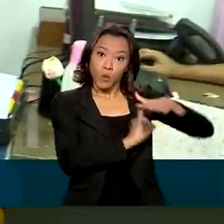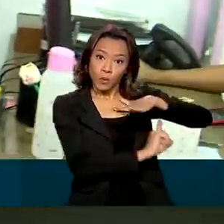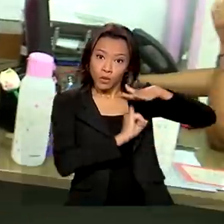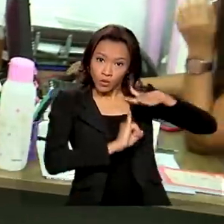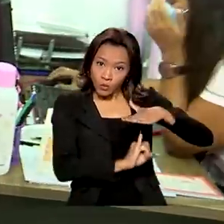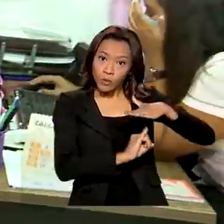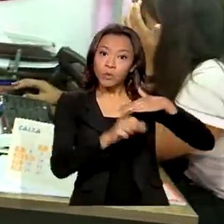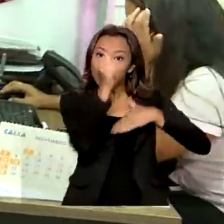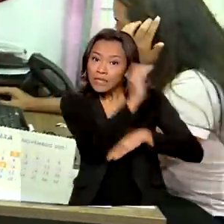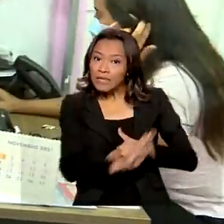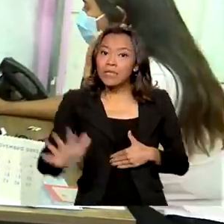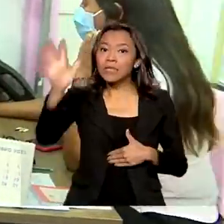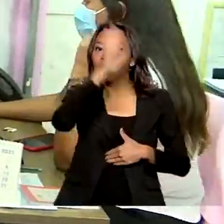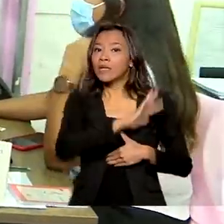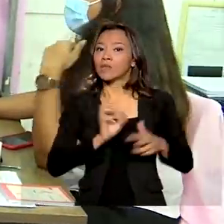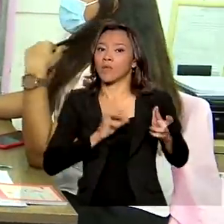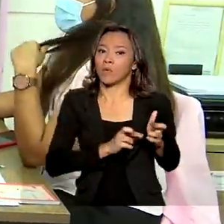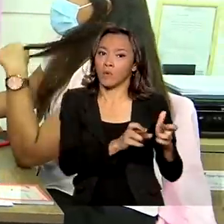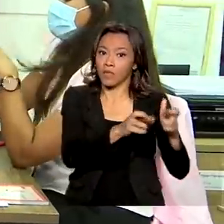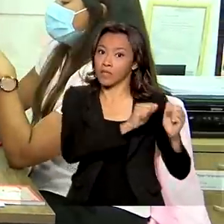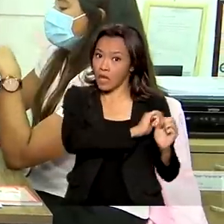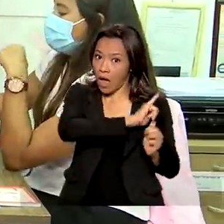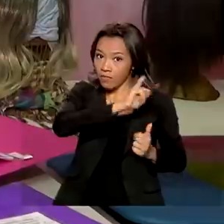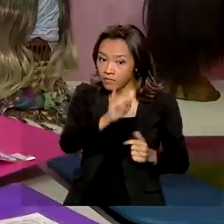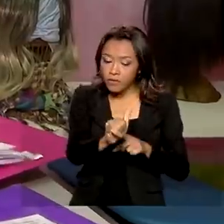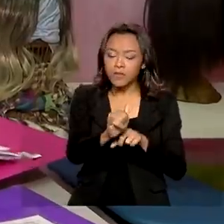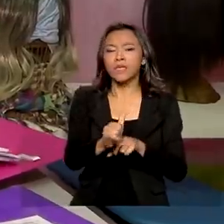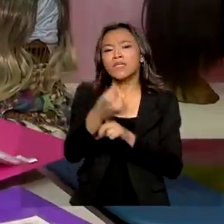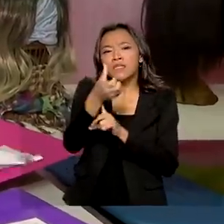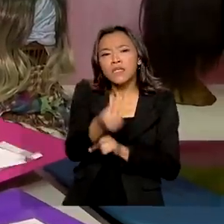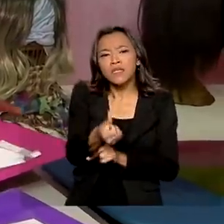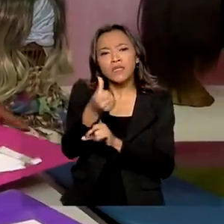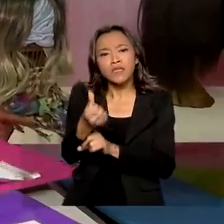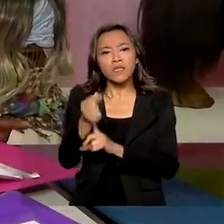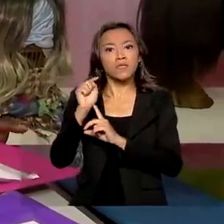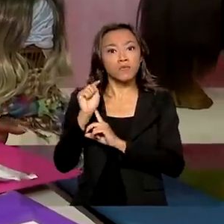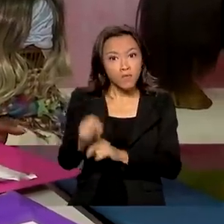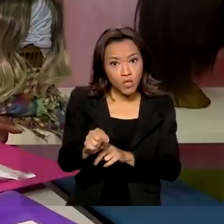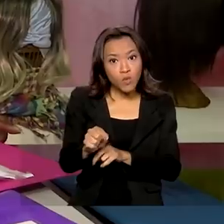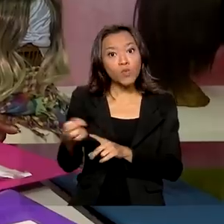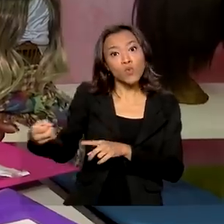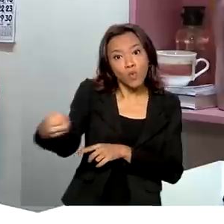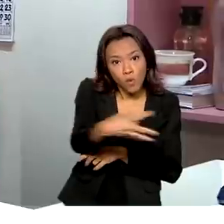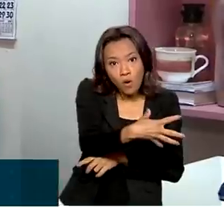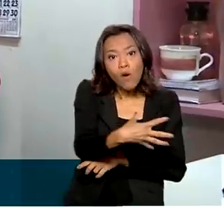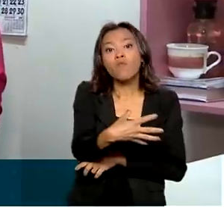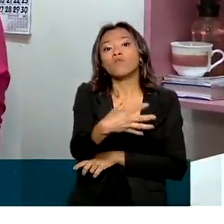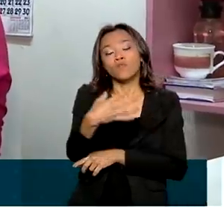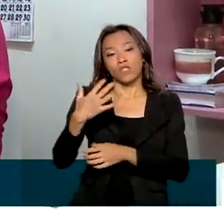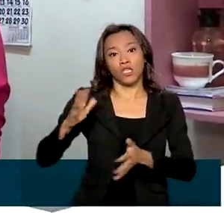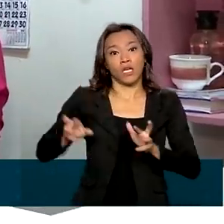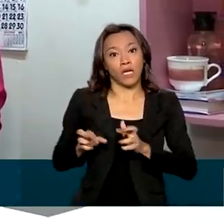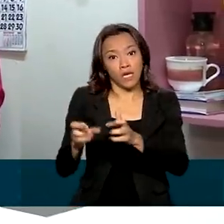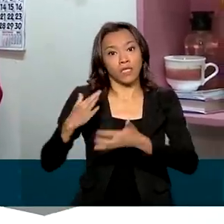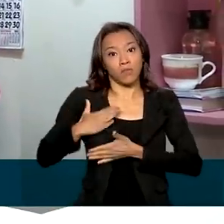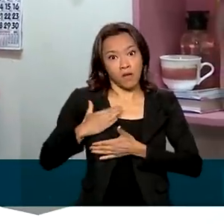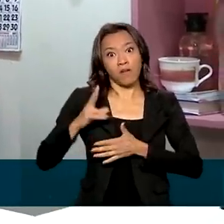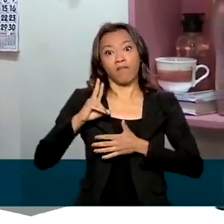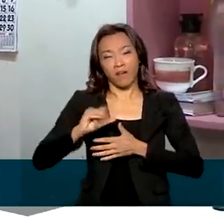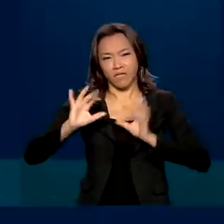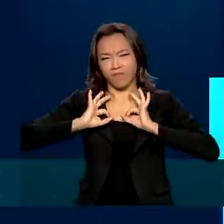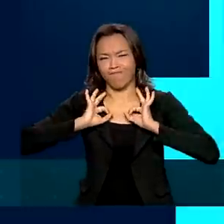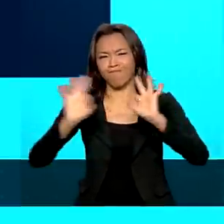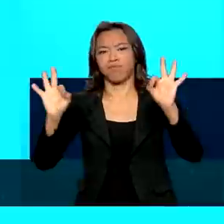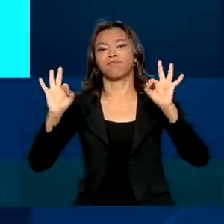Câncer, A estimativa é que 66 mil novos registros de câncer de mama sejam confirmados em 2021 no